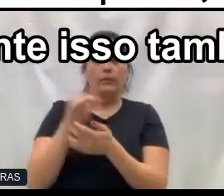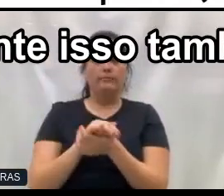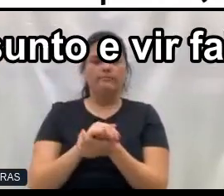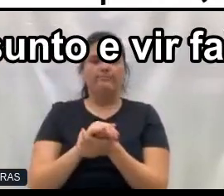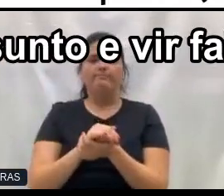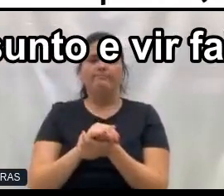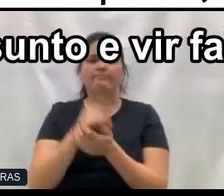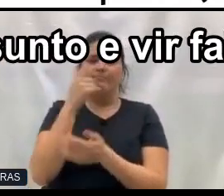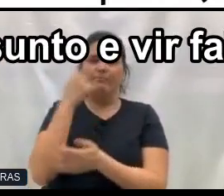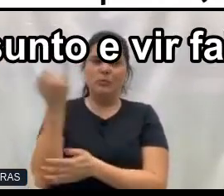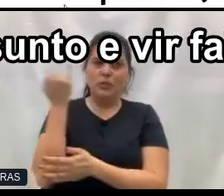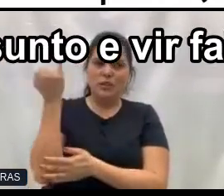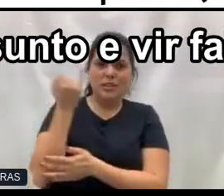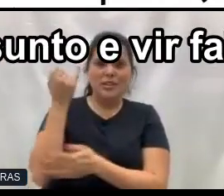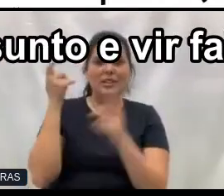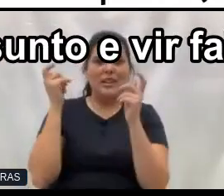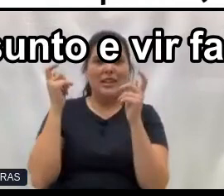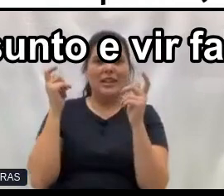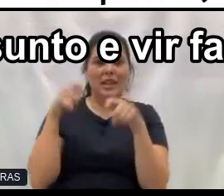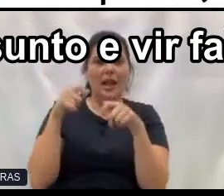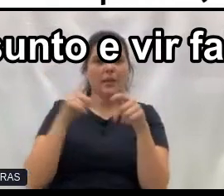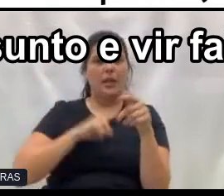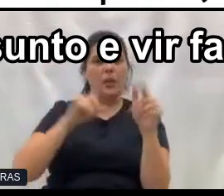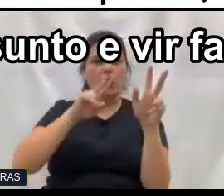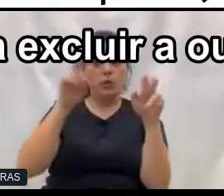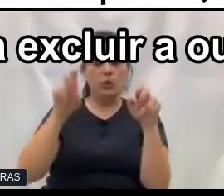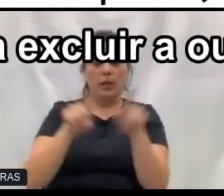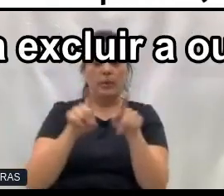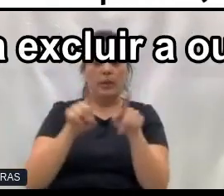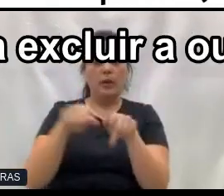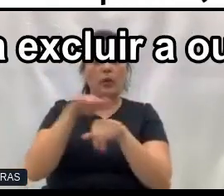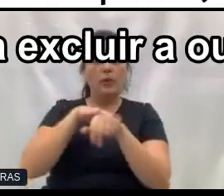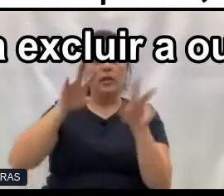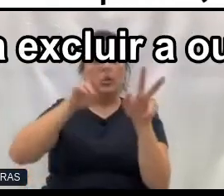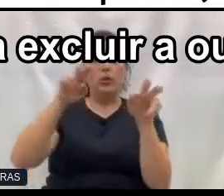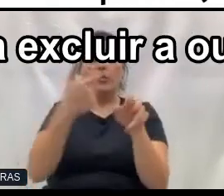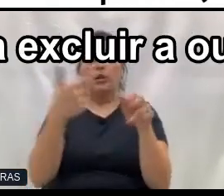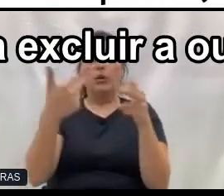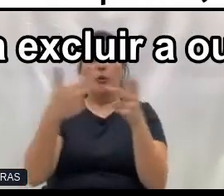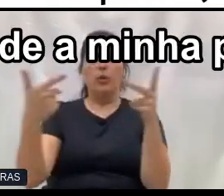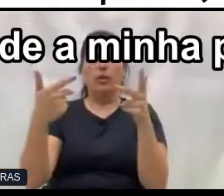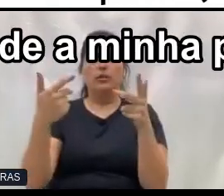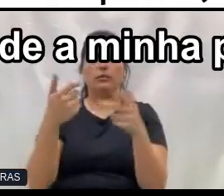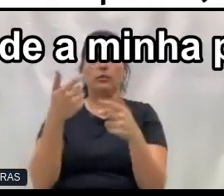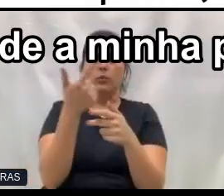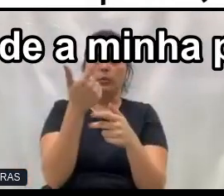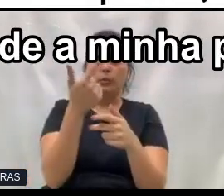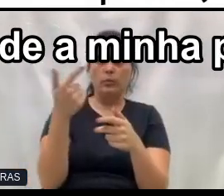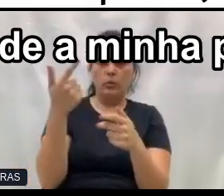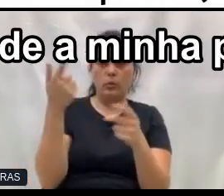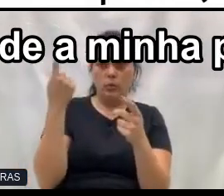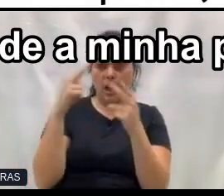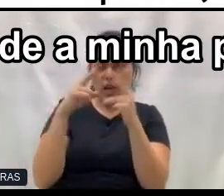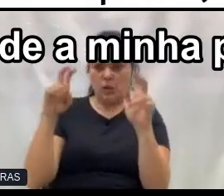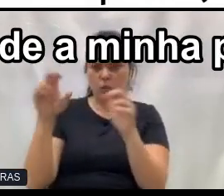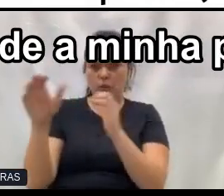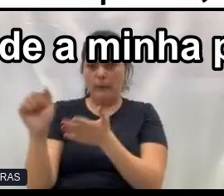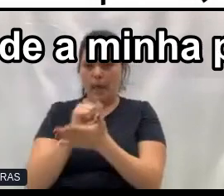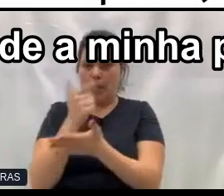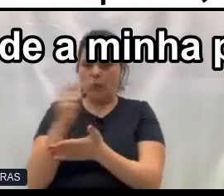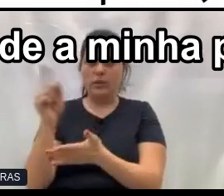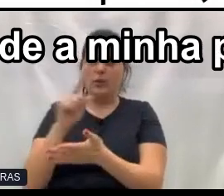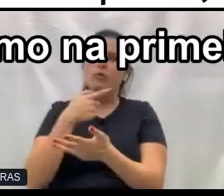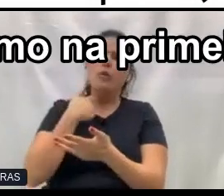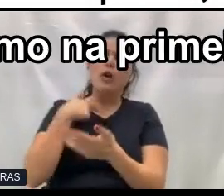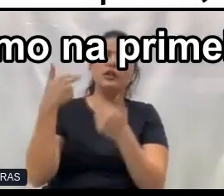isso também, dá para a gente trabalhar com o assunto e vir falar sobre outro, uma coisa, não precisa excluir a outra. Eu gosto do tema de diversidade